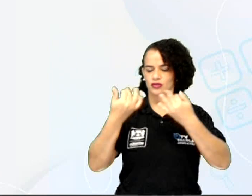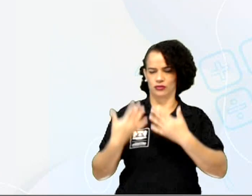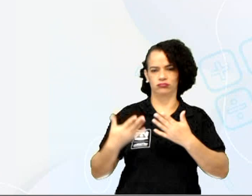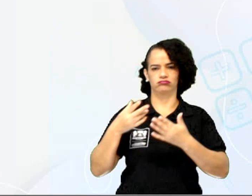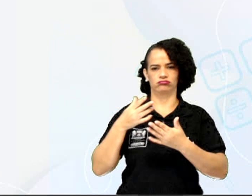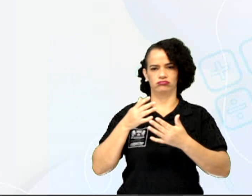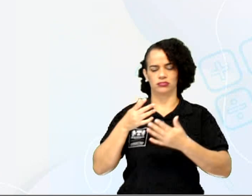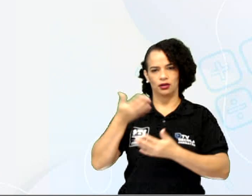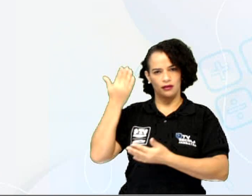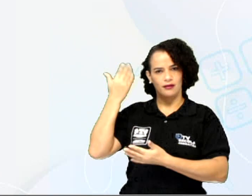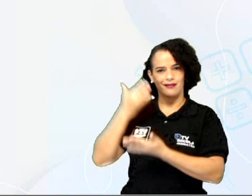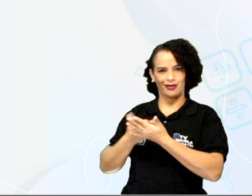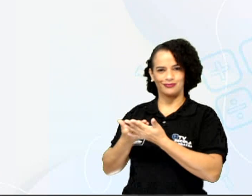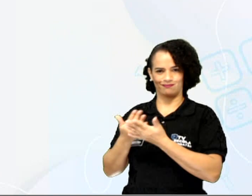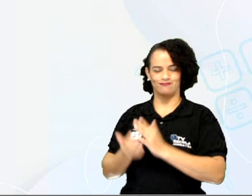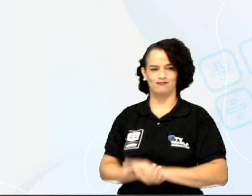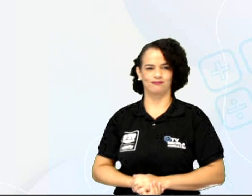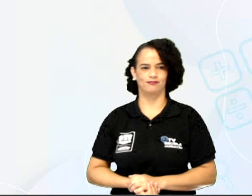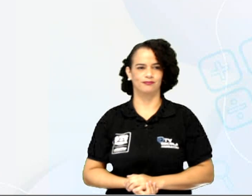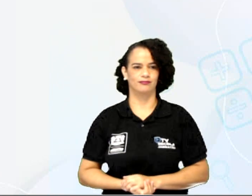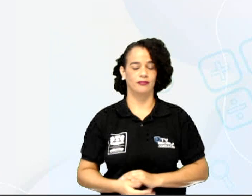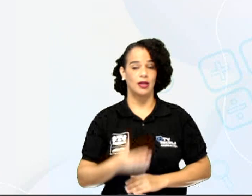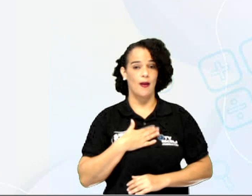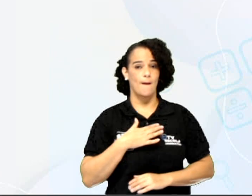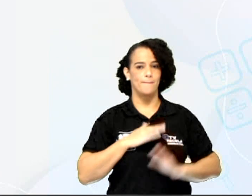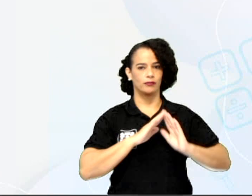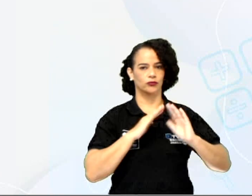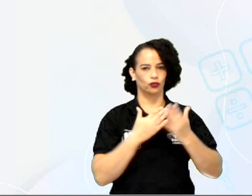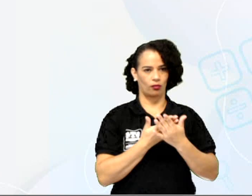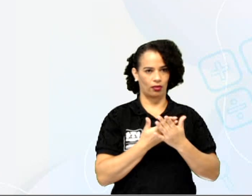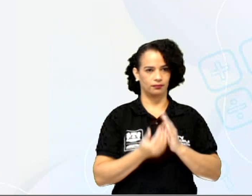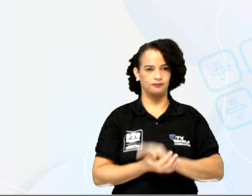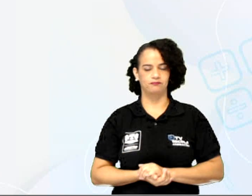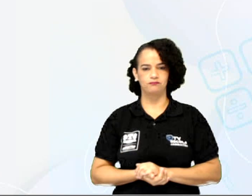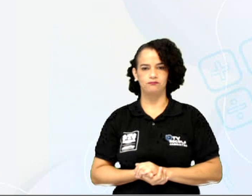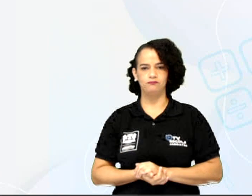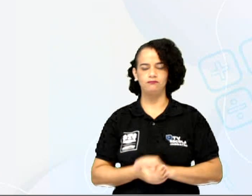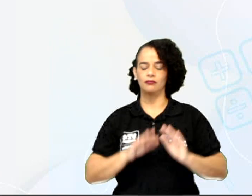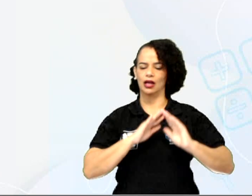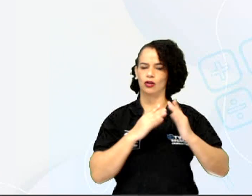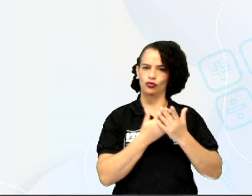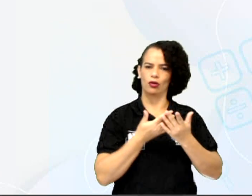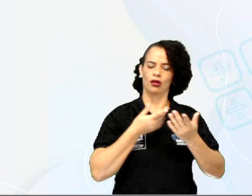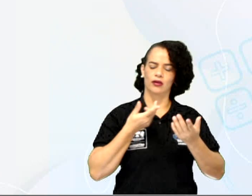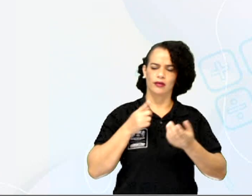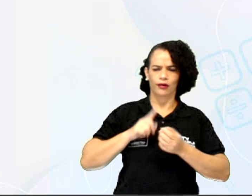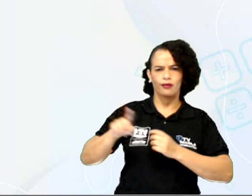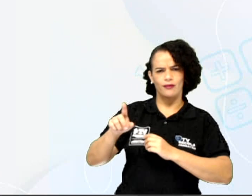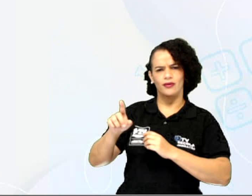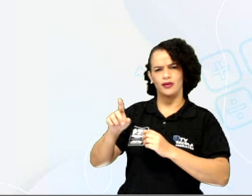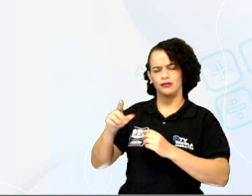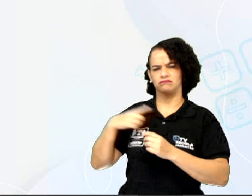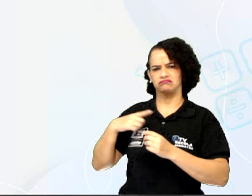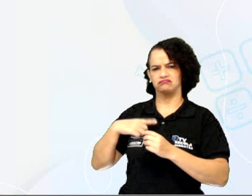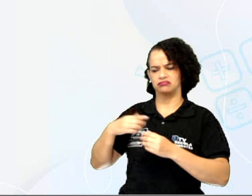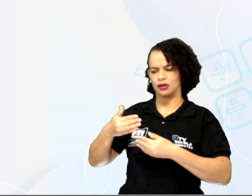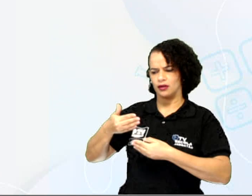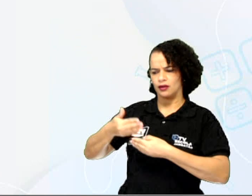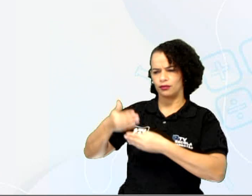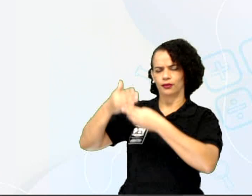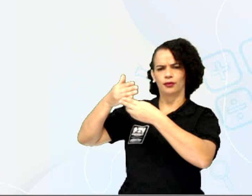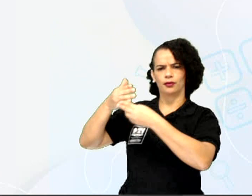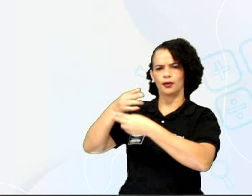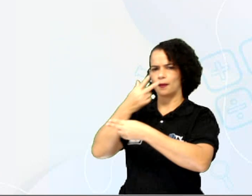passadas. Vamos ao texto. Minha escola. A escola que eu frequentava era cheia de grades como as prisões